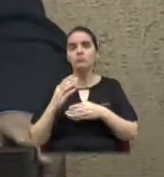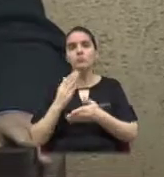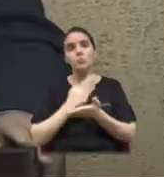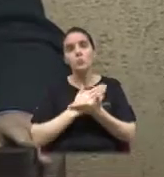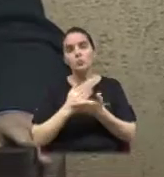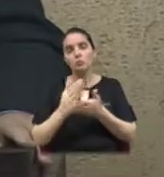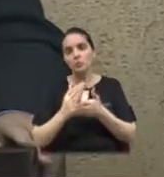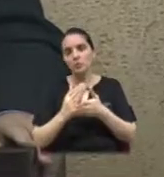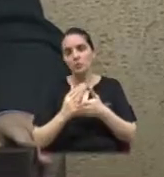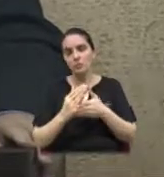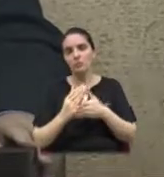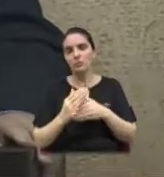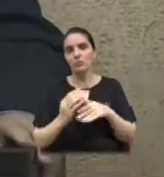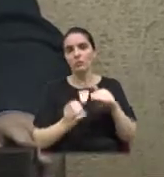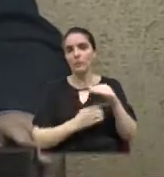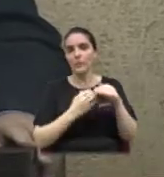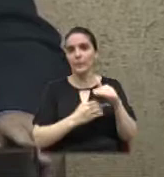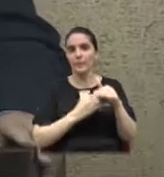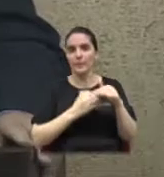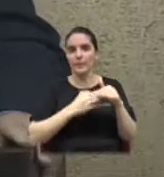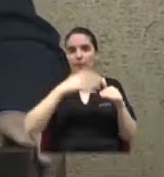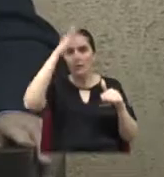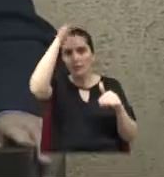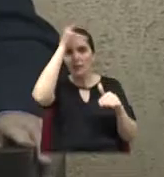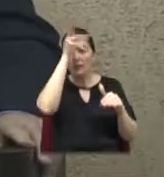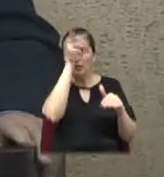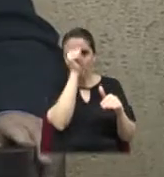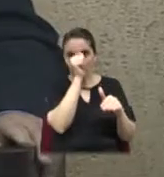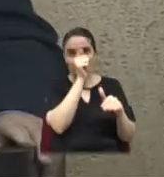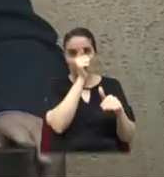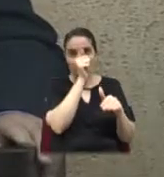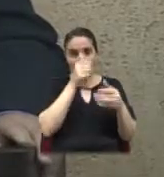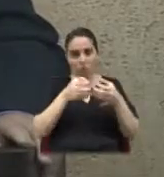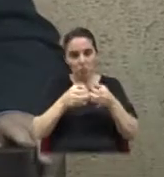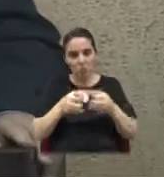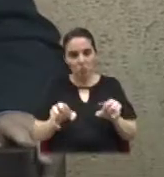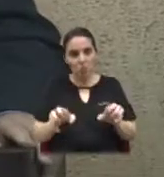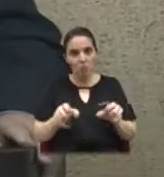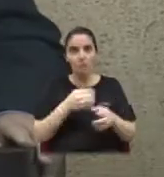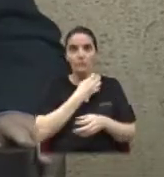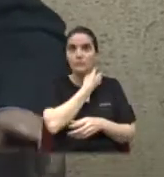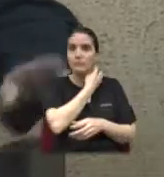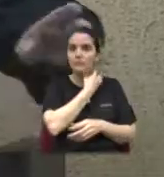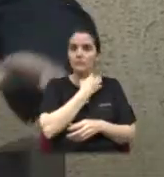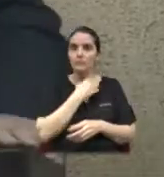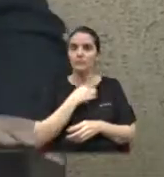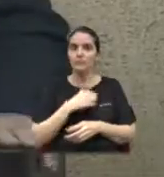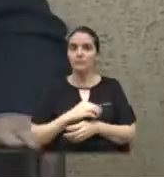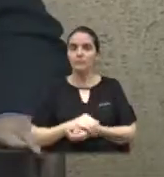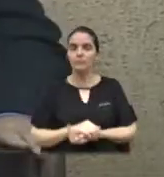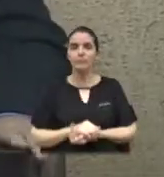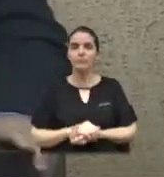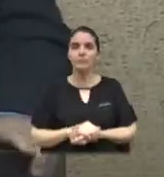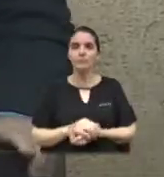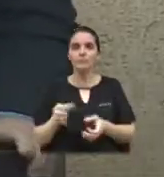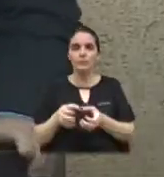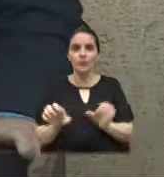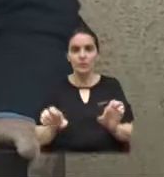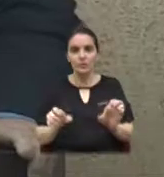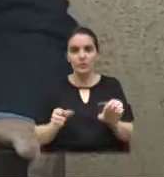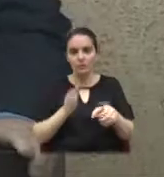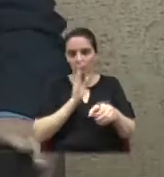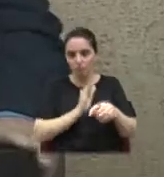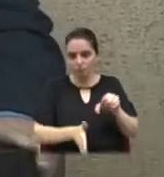ovo, de granja de franco. Não, de franco, franco de corte.